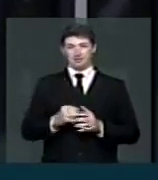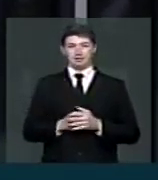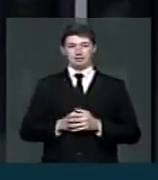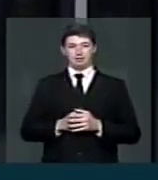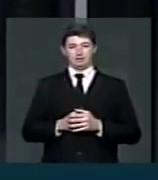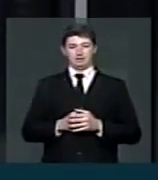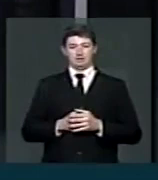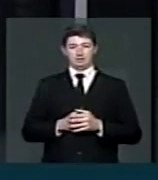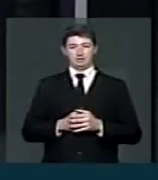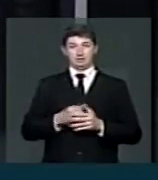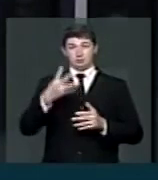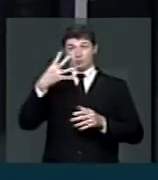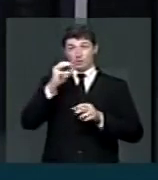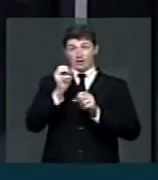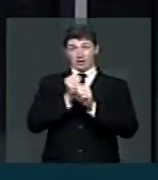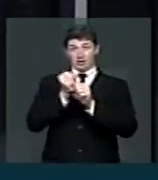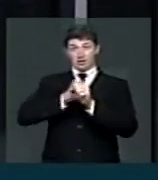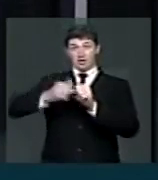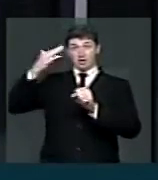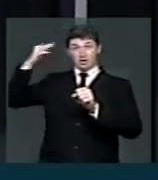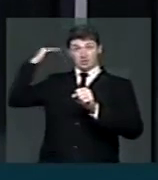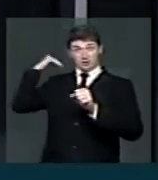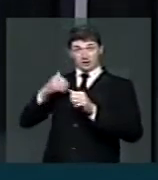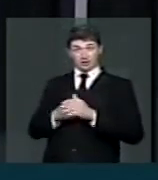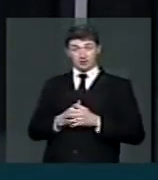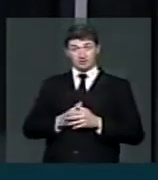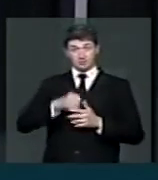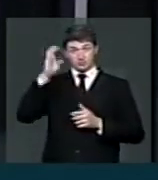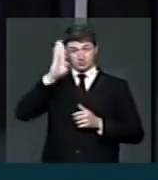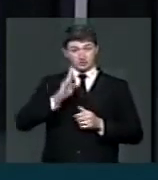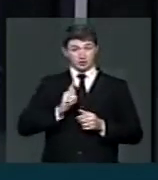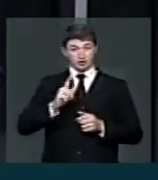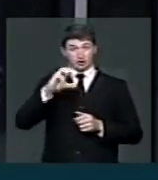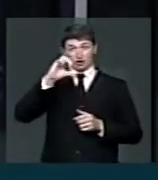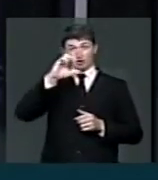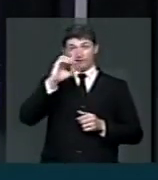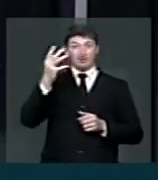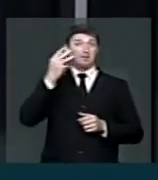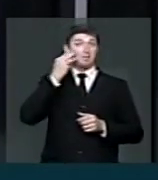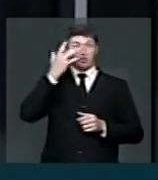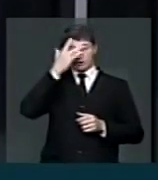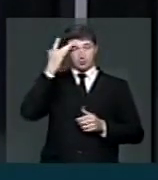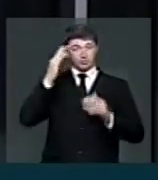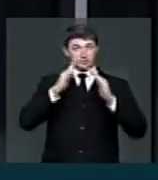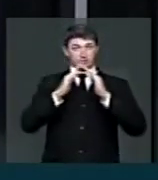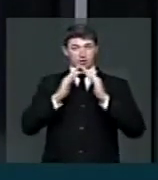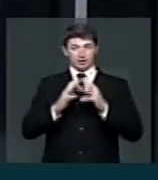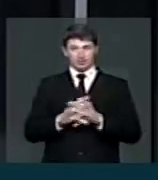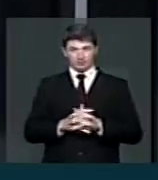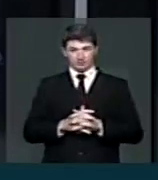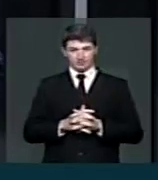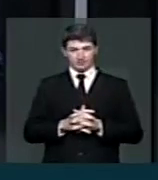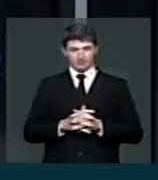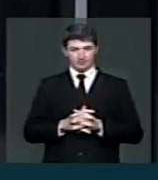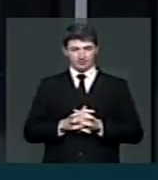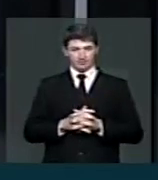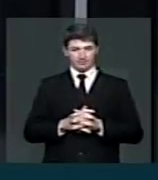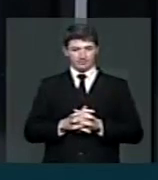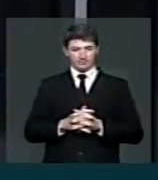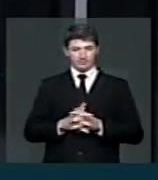40 anos atrás, o Brasil tinha 90 milhões de habitantes e tinha